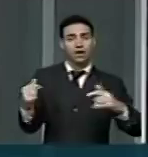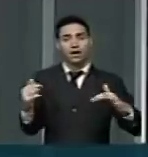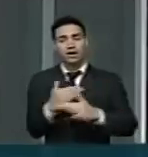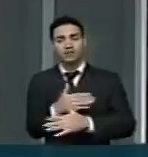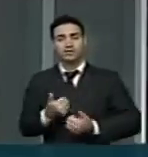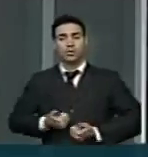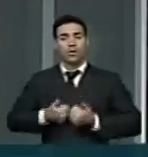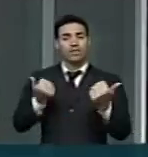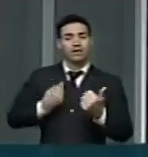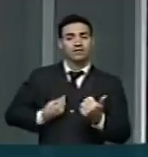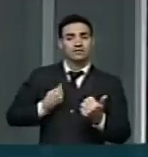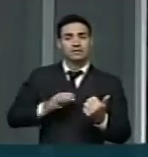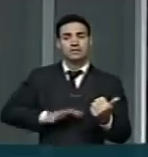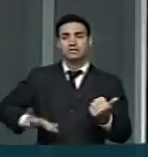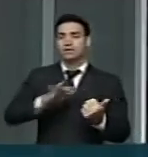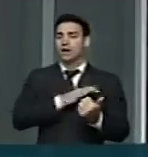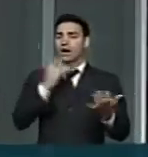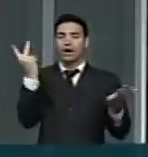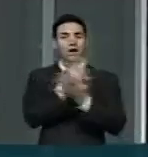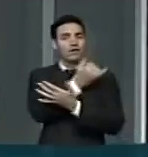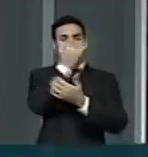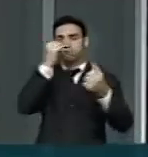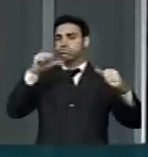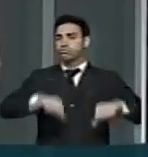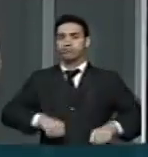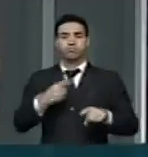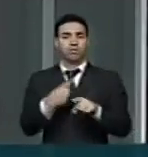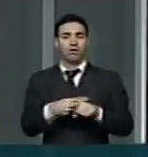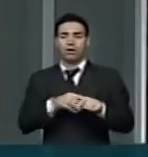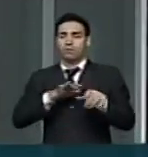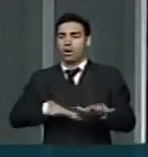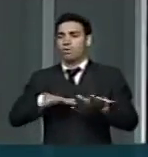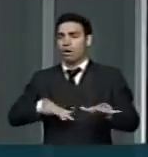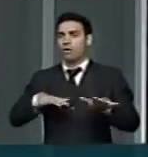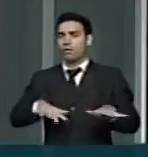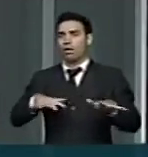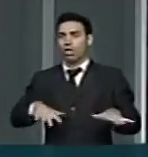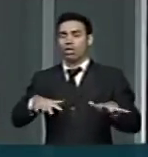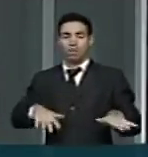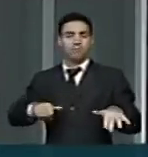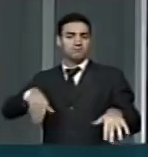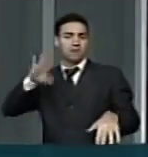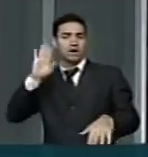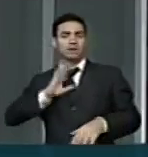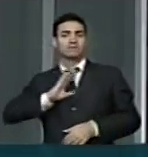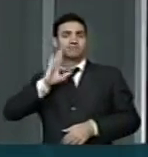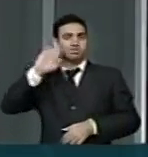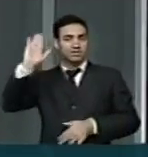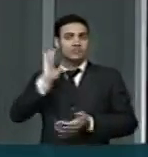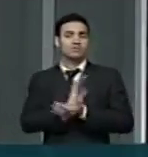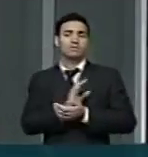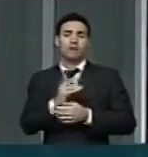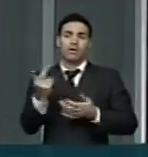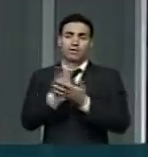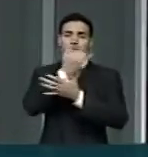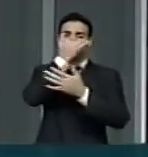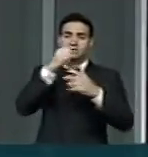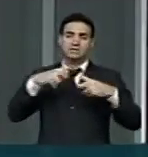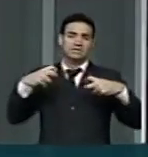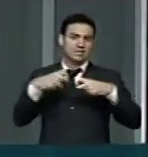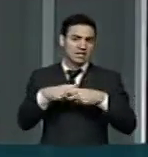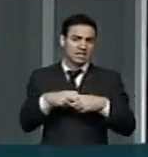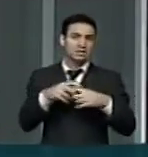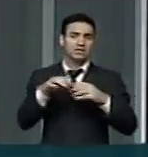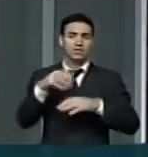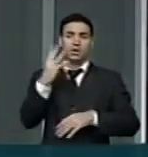de vida urbana, é um desastre em função das externalidades negativas que a gente chama, principalmente, acidentes, são mais de 40 mil